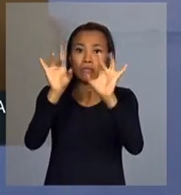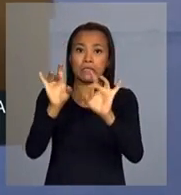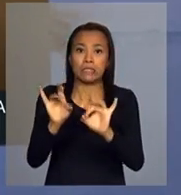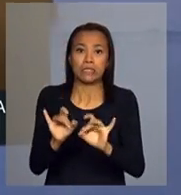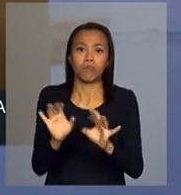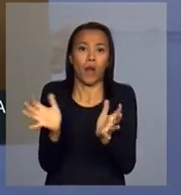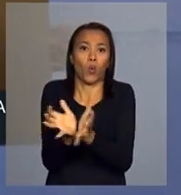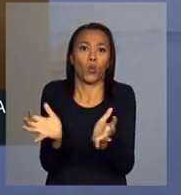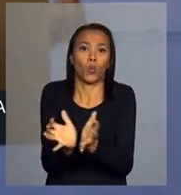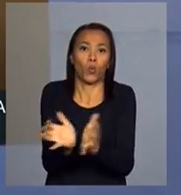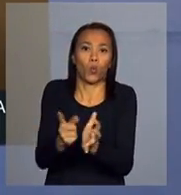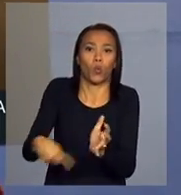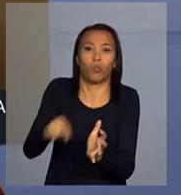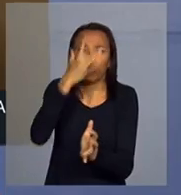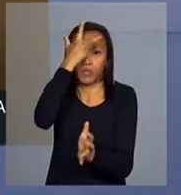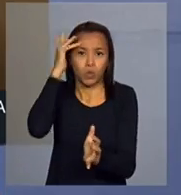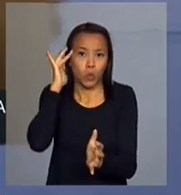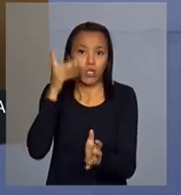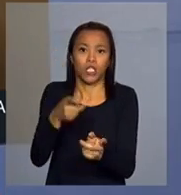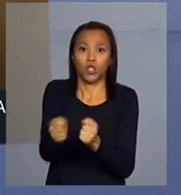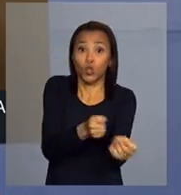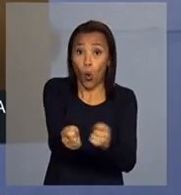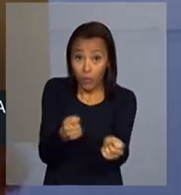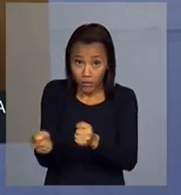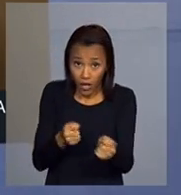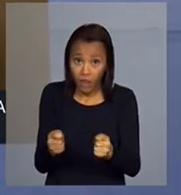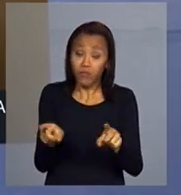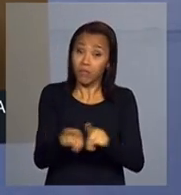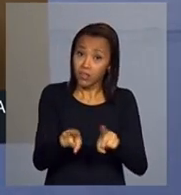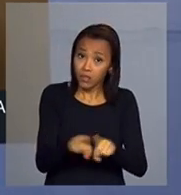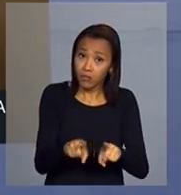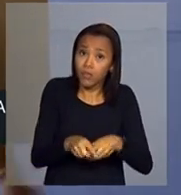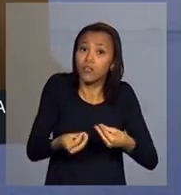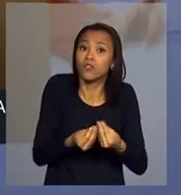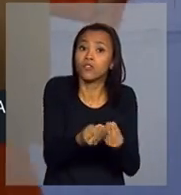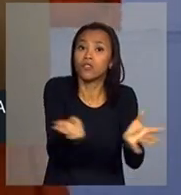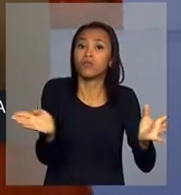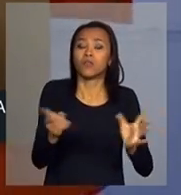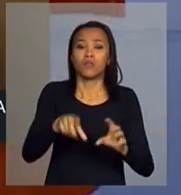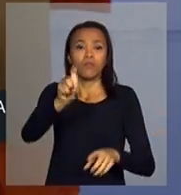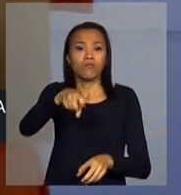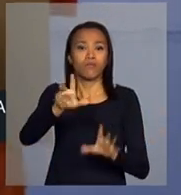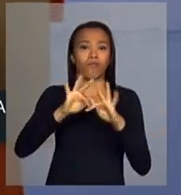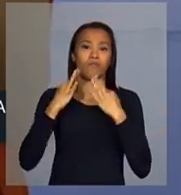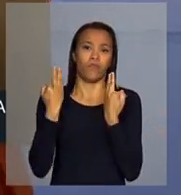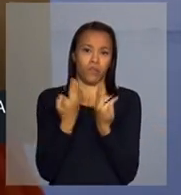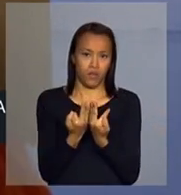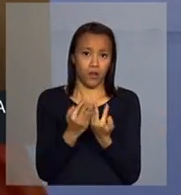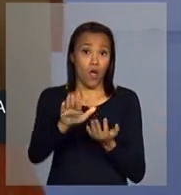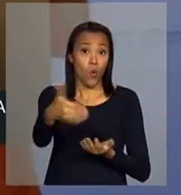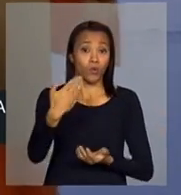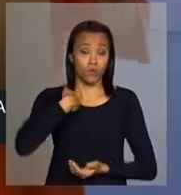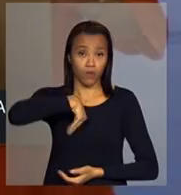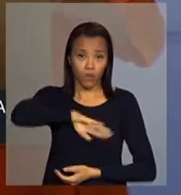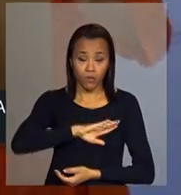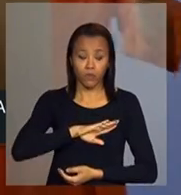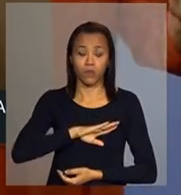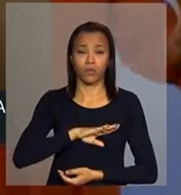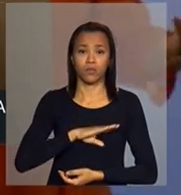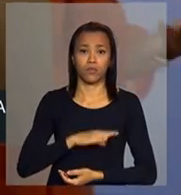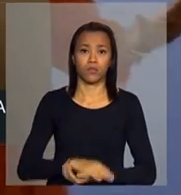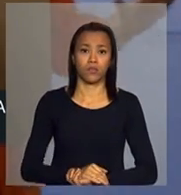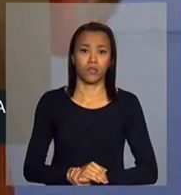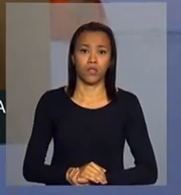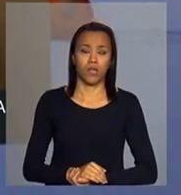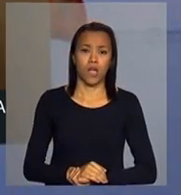quebramos também o clientelismo com o Bolsa Família. Quando nós, nós